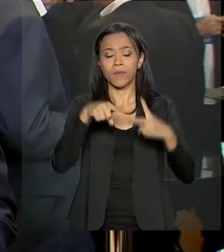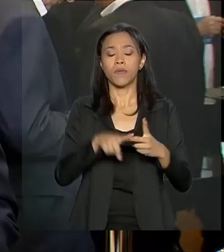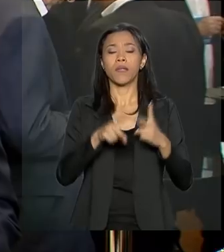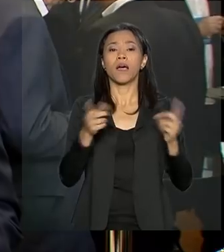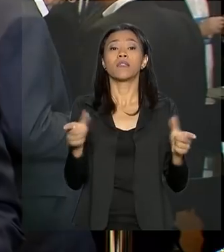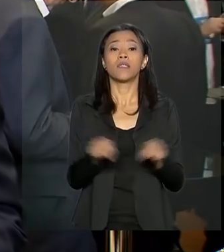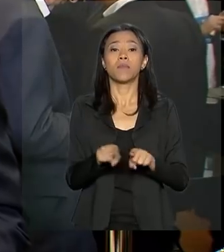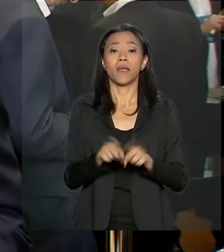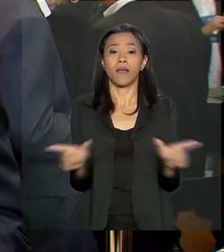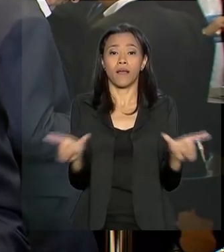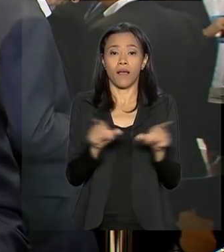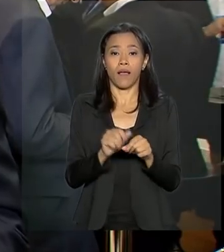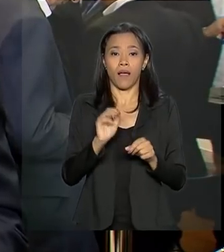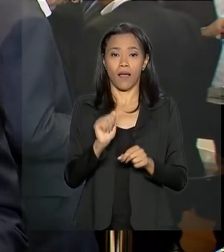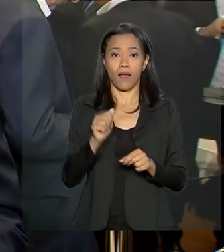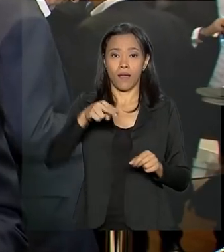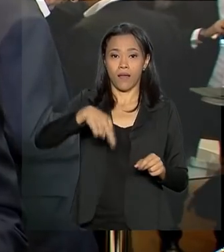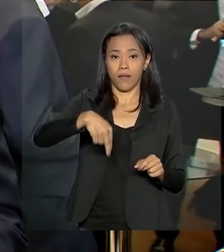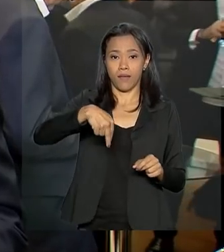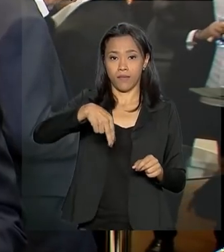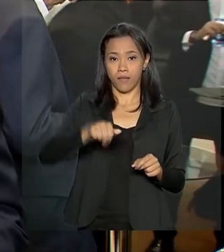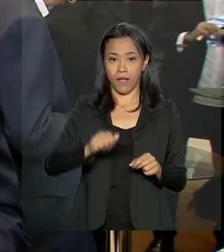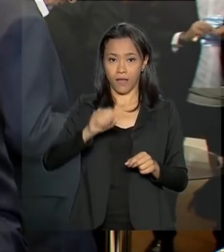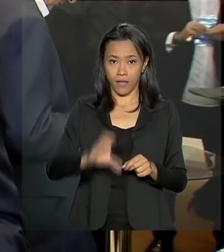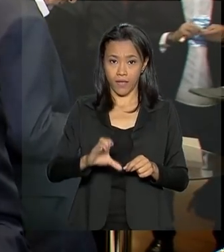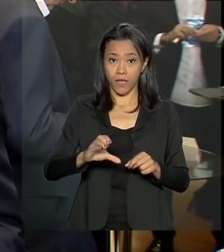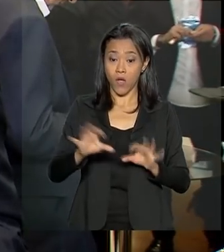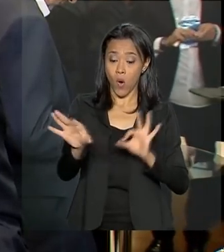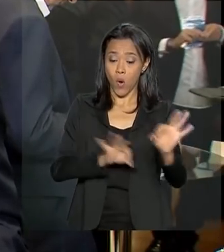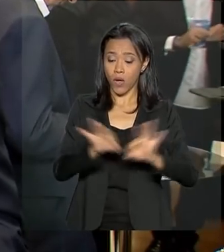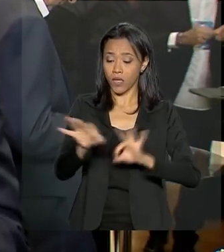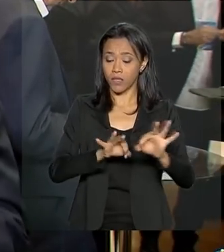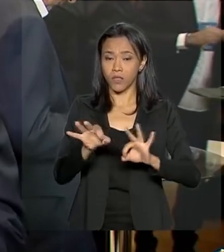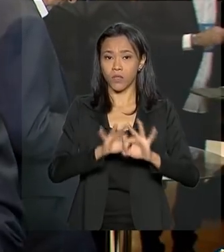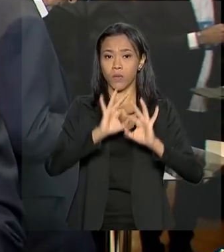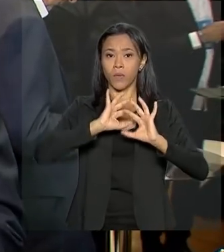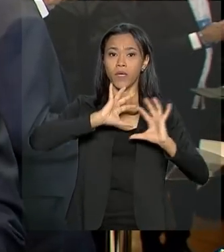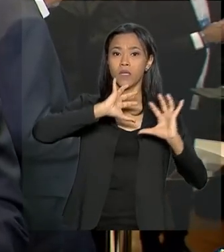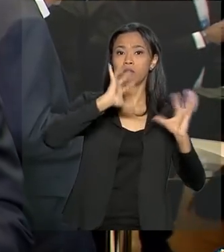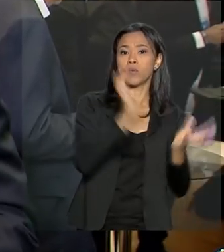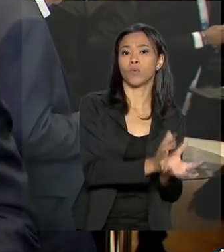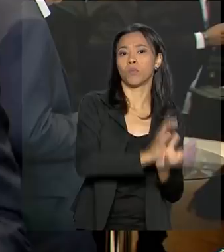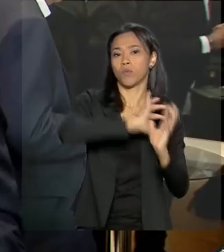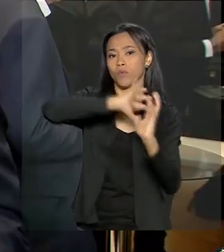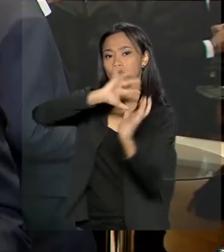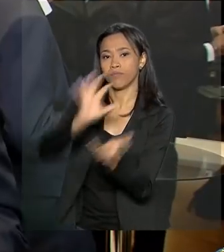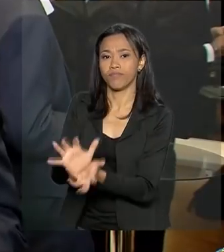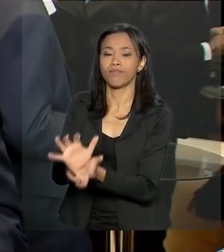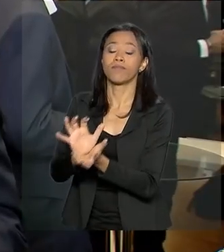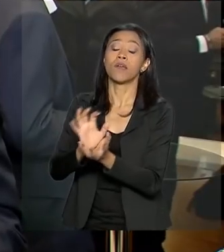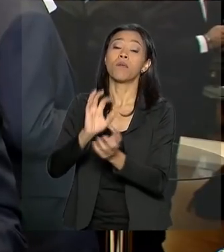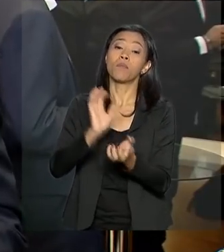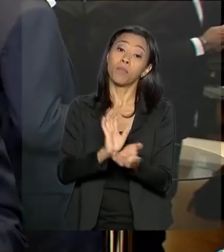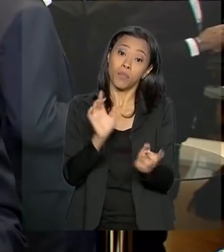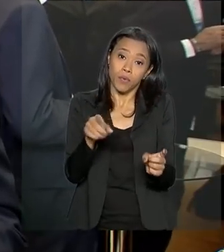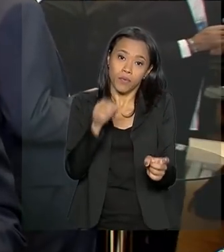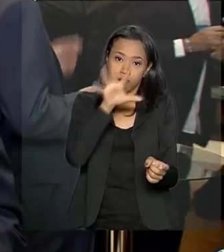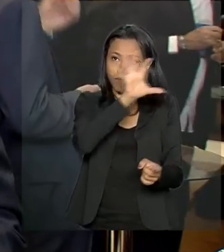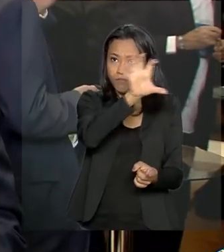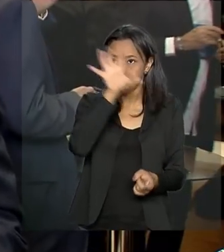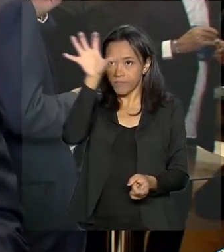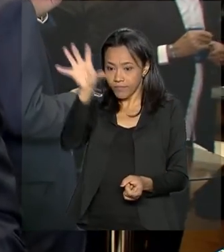Aviação Civil, a ANAC, dividiu essa concessão em blocos por região e também por atividade